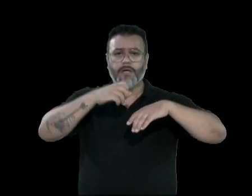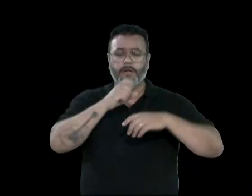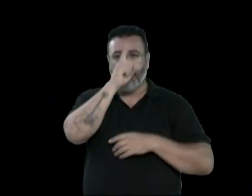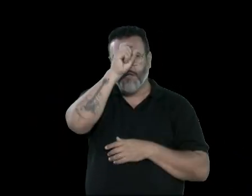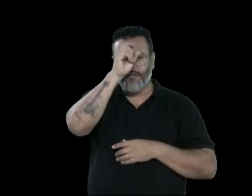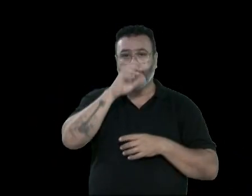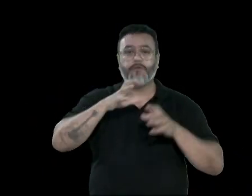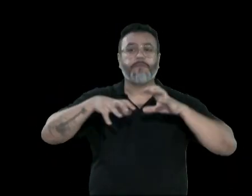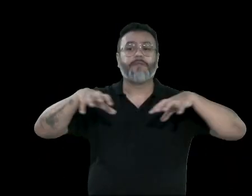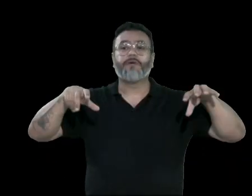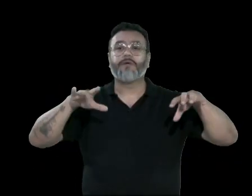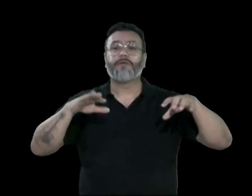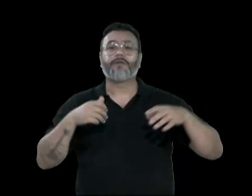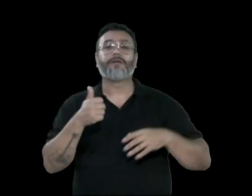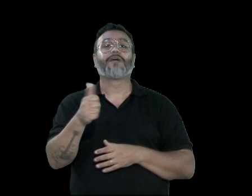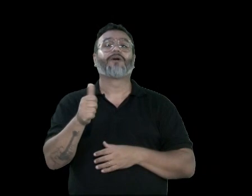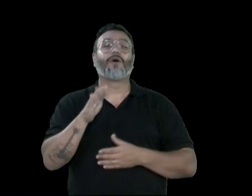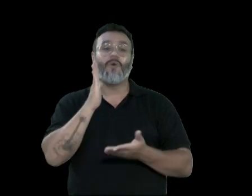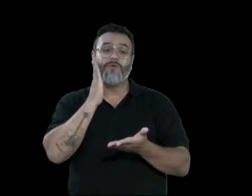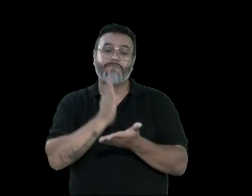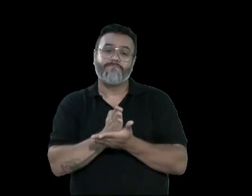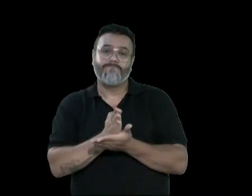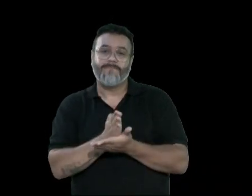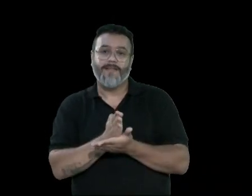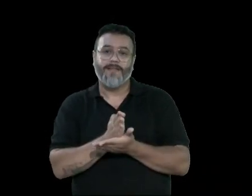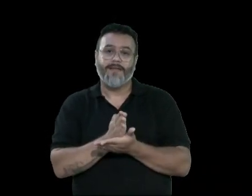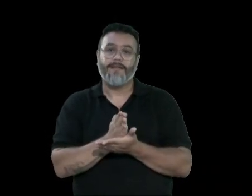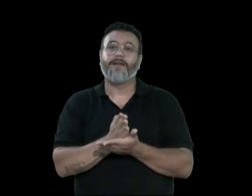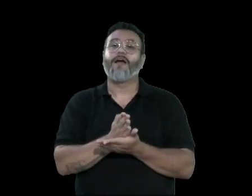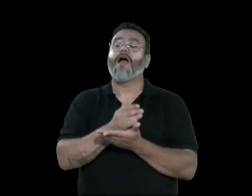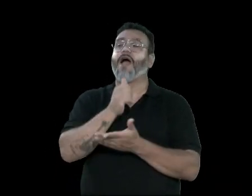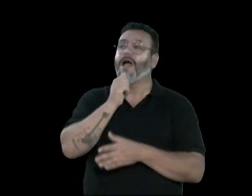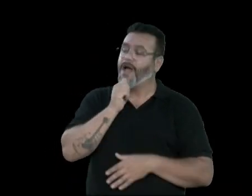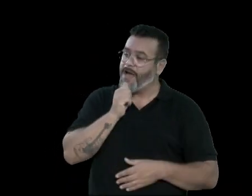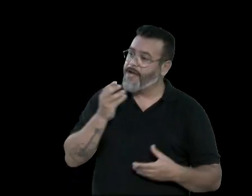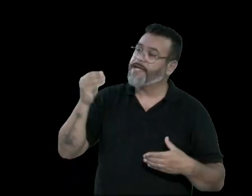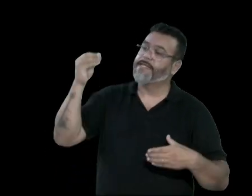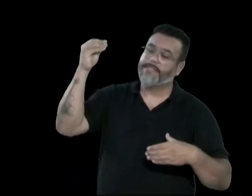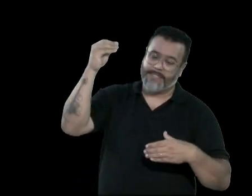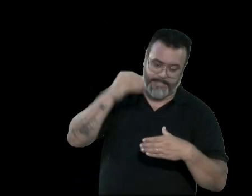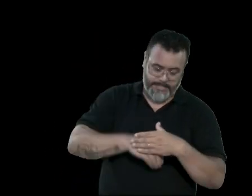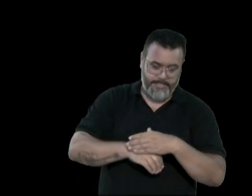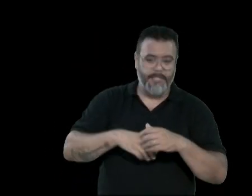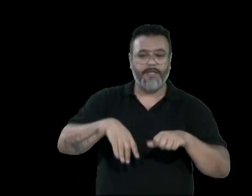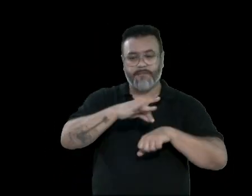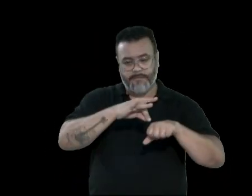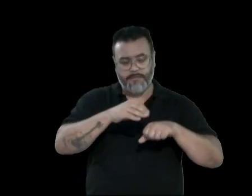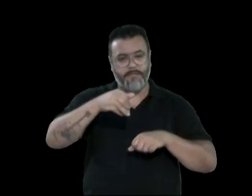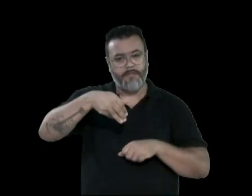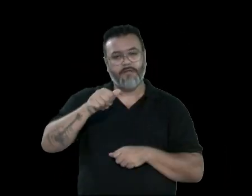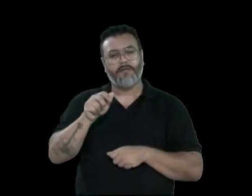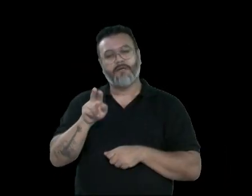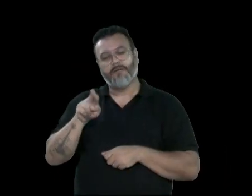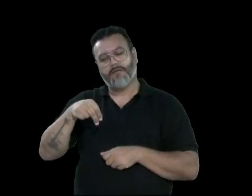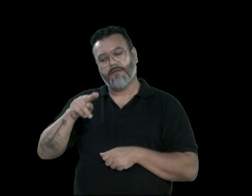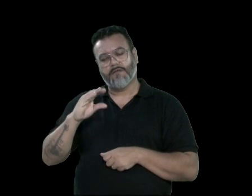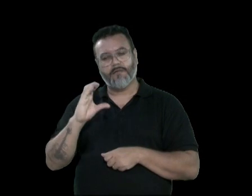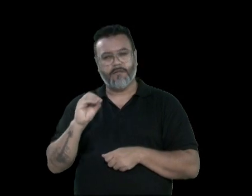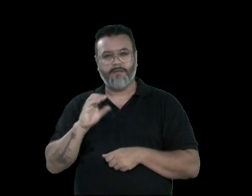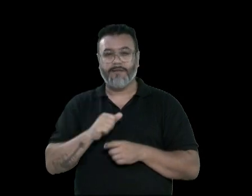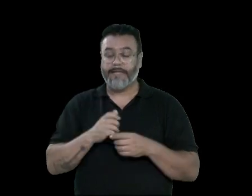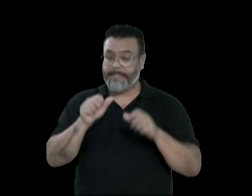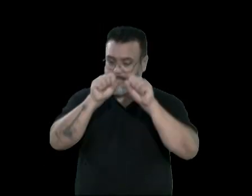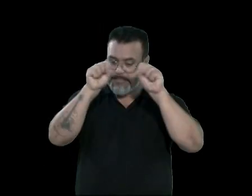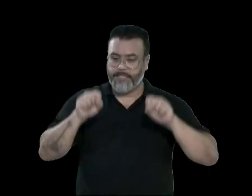estava ainda dentro da San Marino. Então, é uma questão também para se colocar no nosso relatório da CPI, esse sistema cross e,